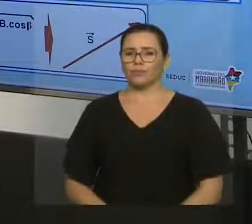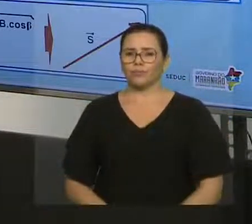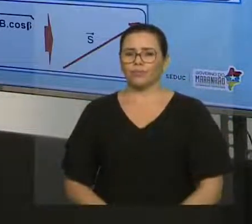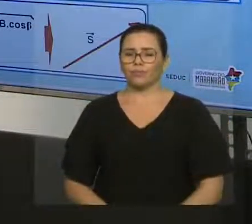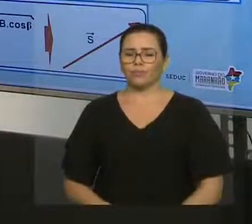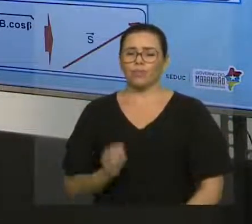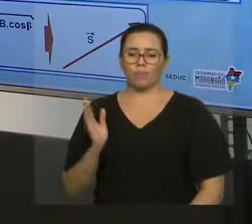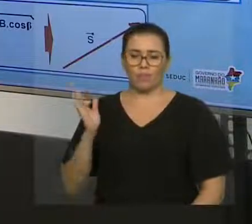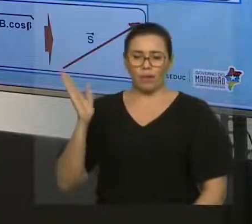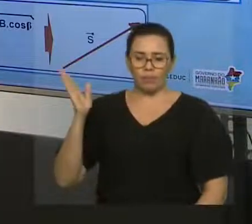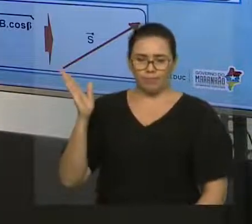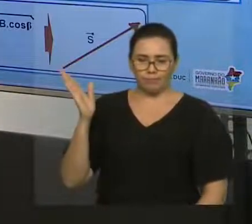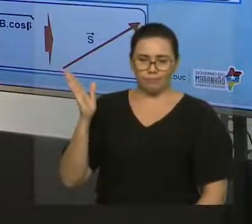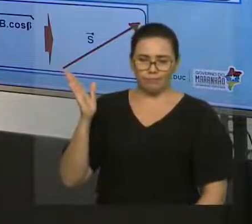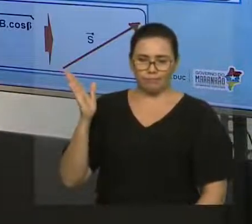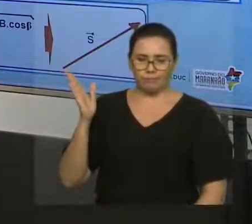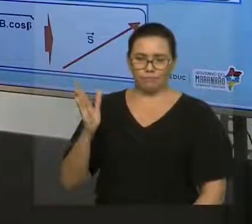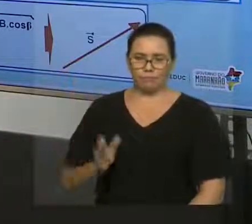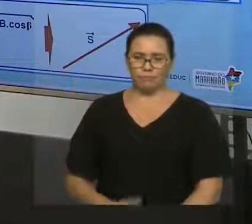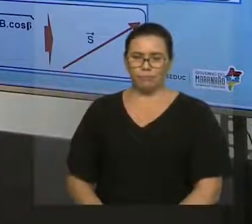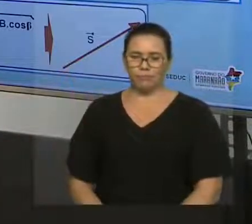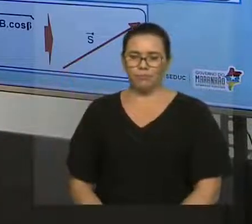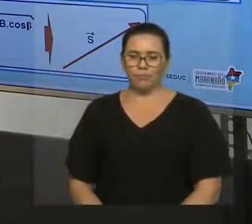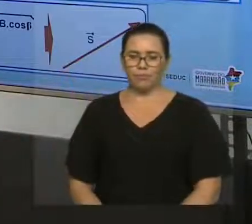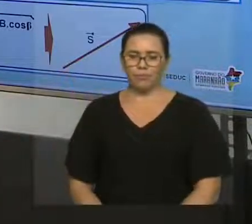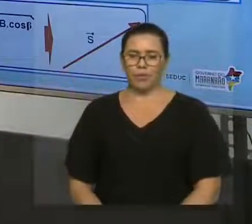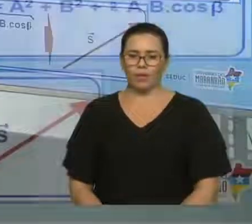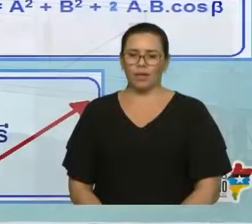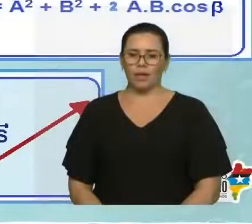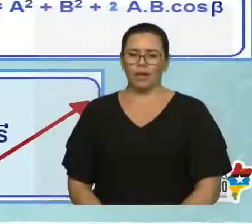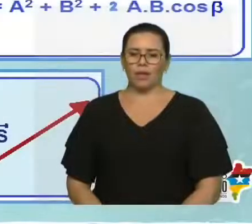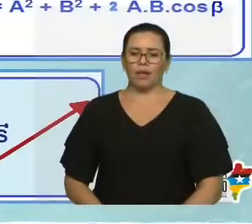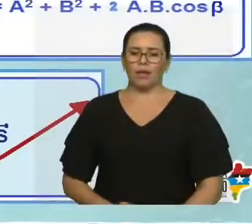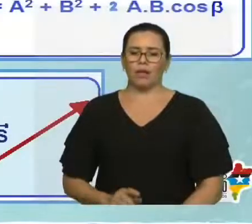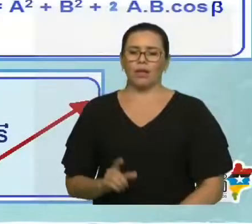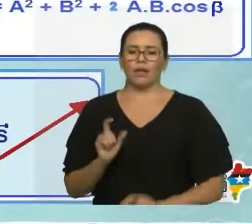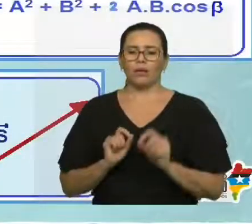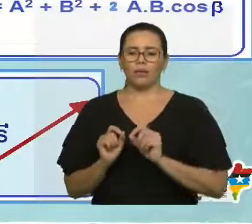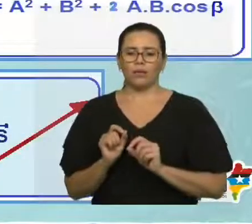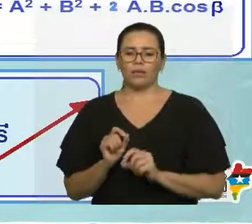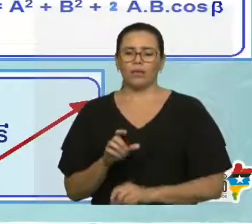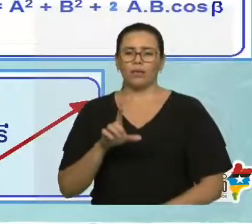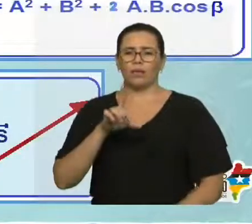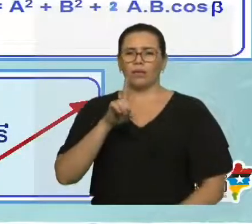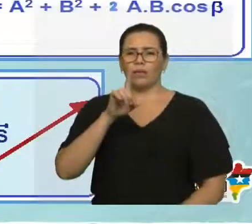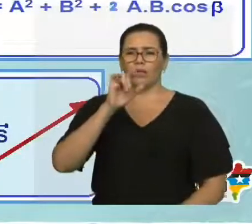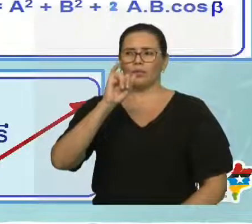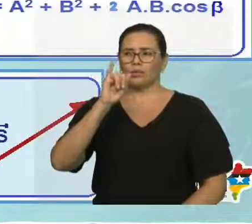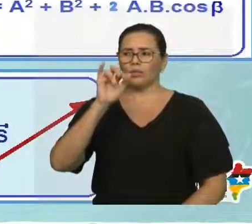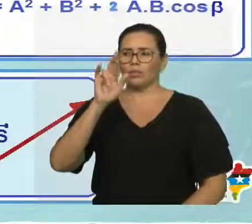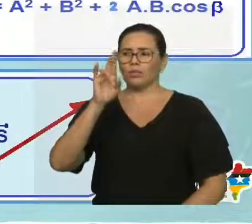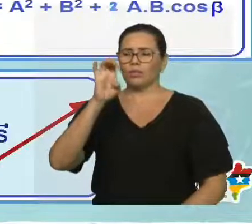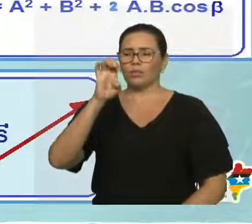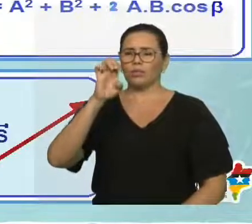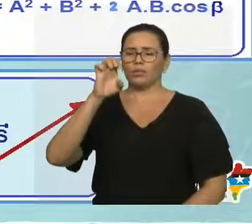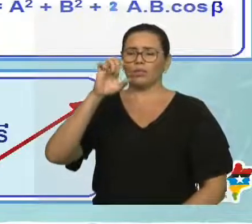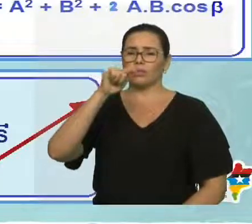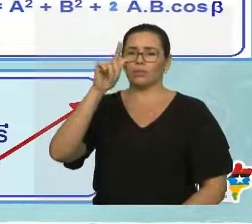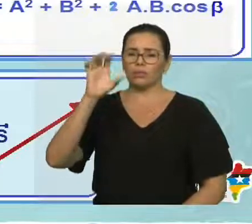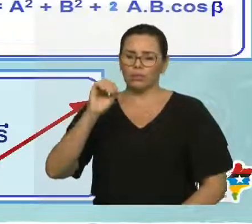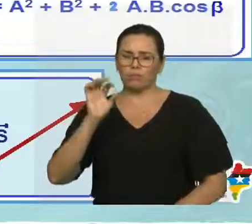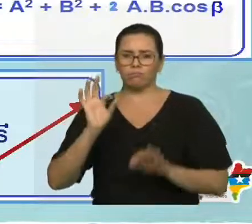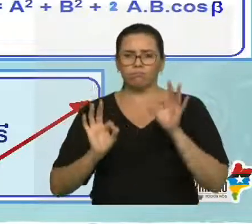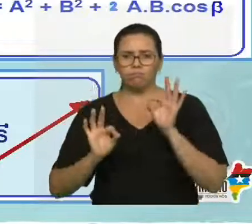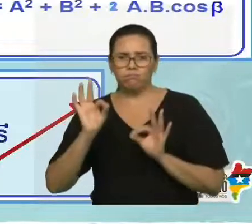2. 2 vezes a vezes b. Direção oblíqua ou inclinada. Direção inclinada. E